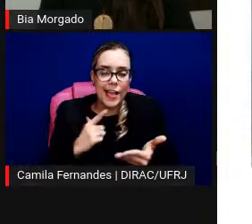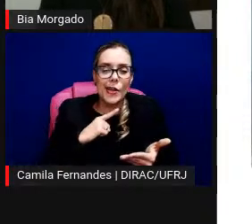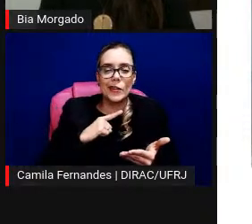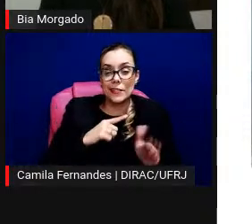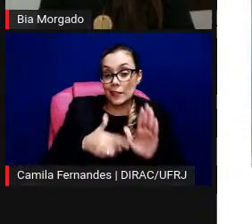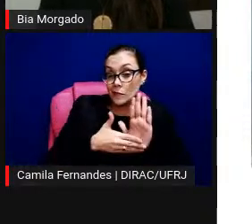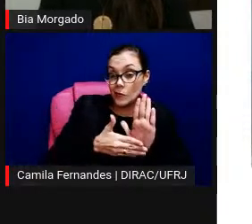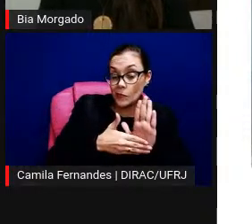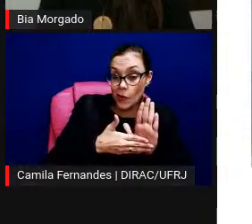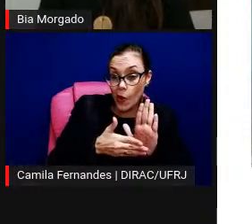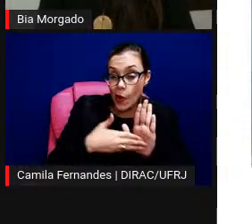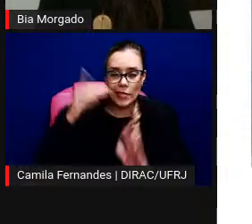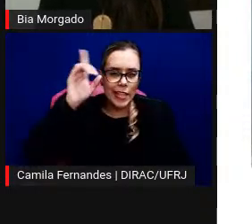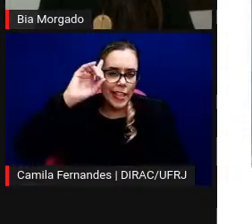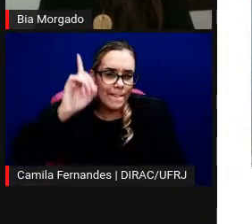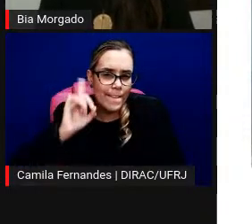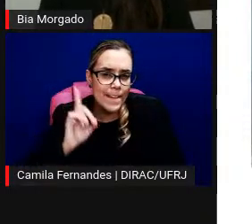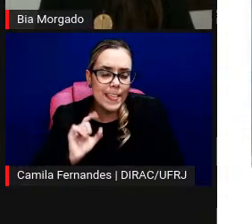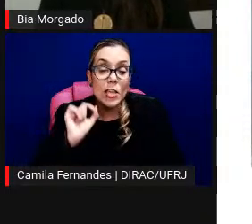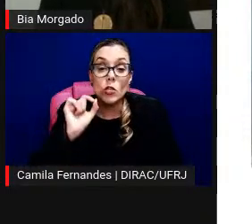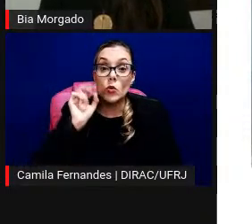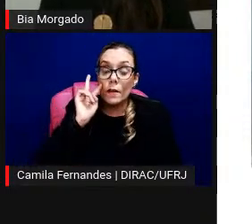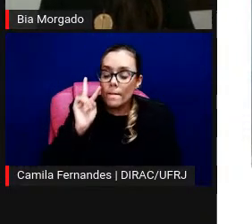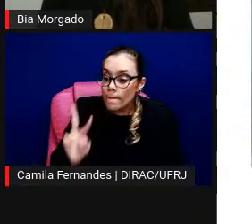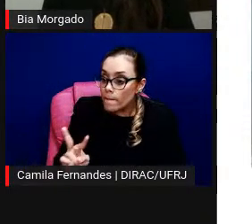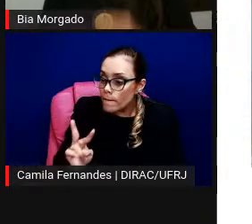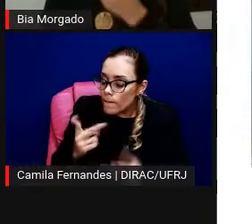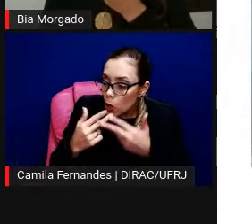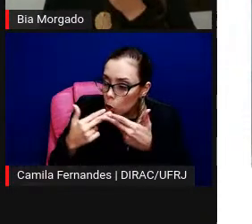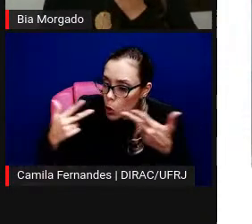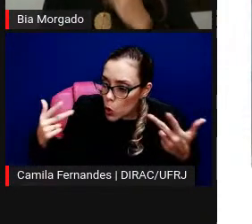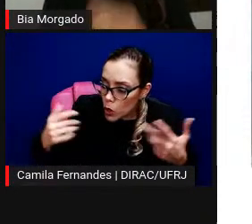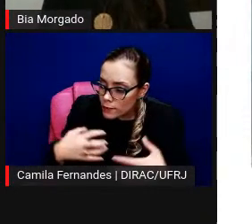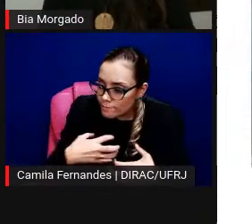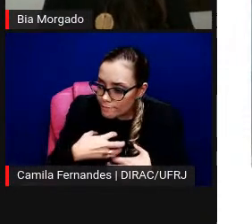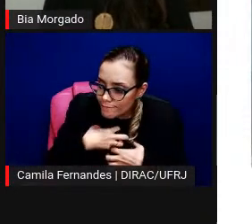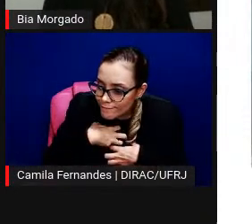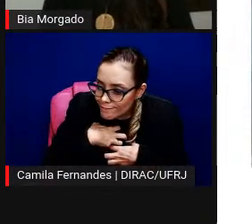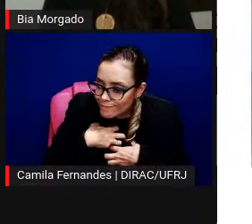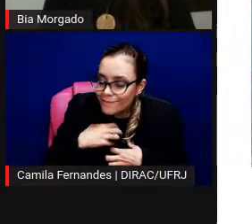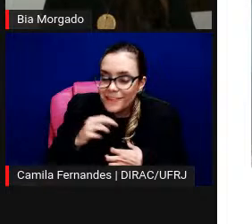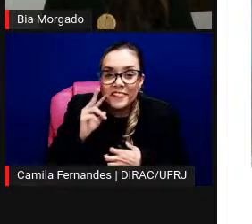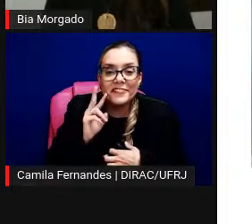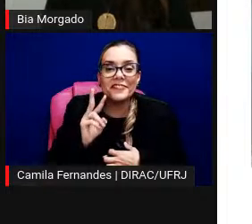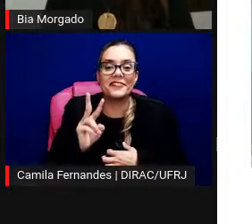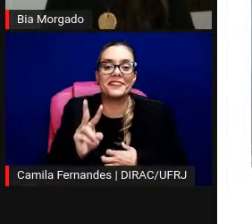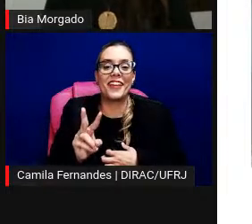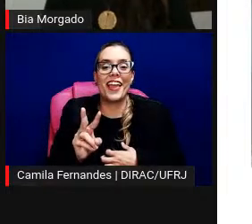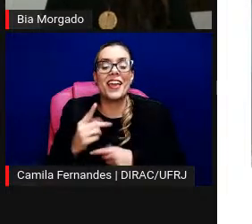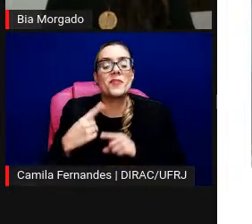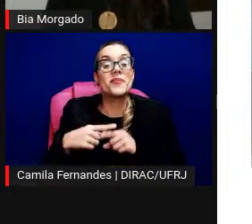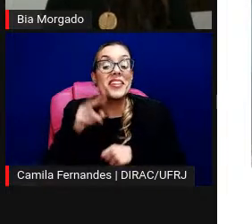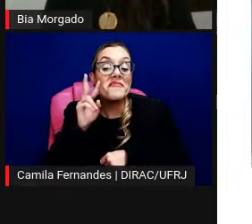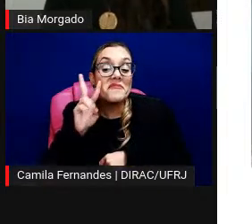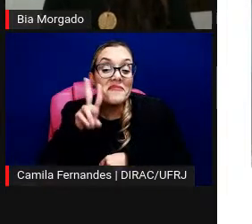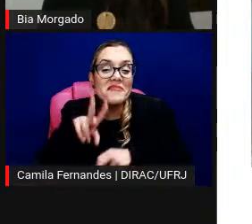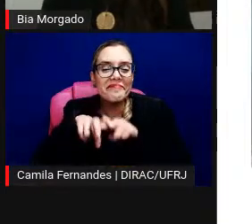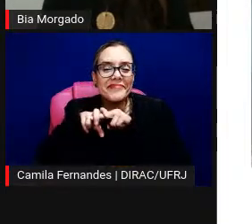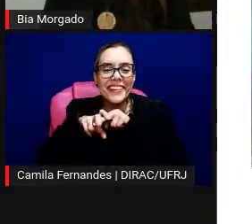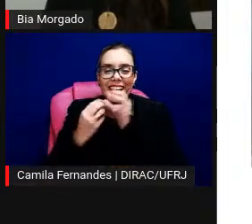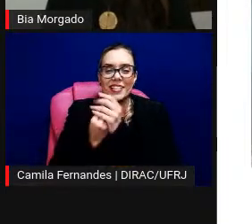modos naturalizados de ver, experimentar e conhecer, longe de uma concepção que a coloca como falta. Então é muito